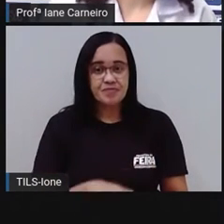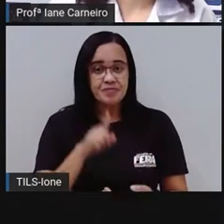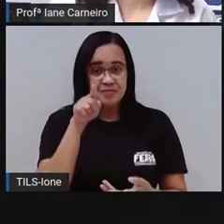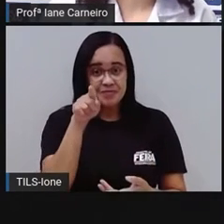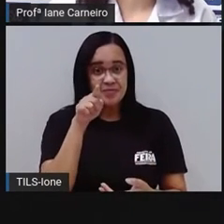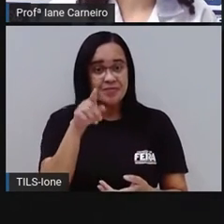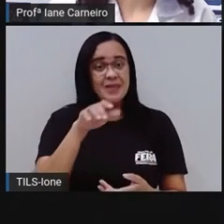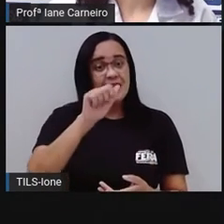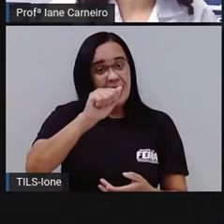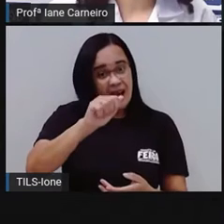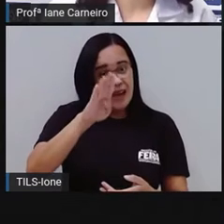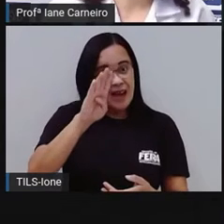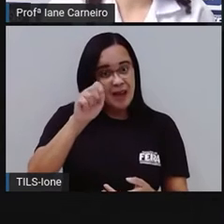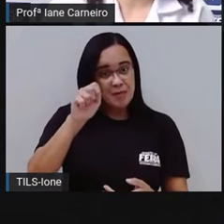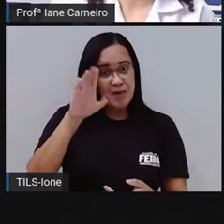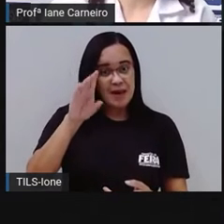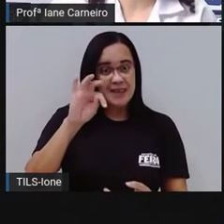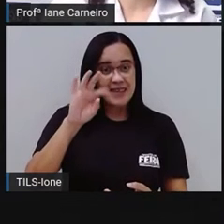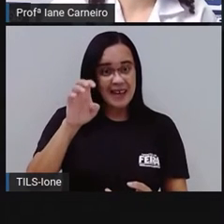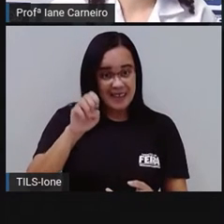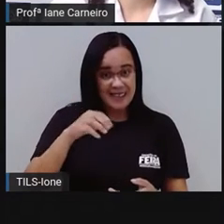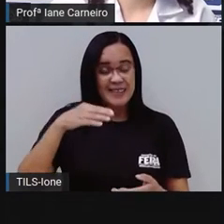Abacate!